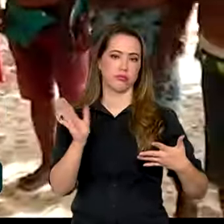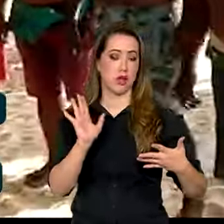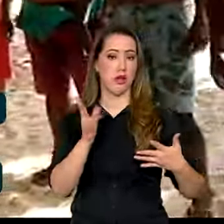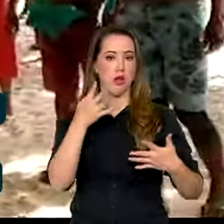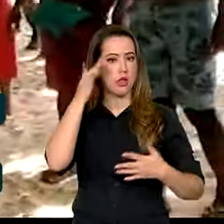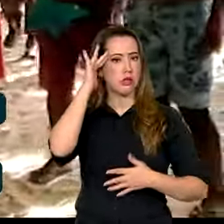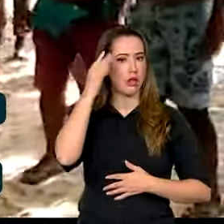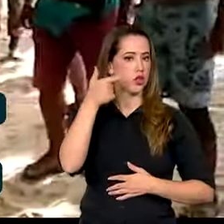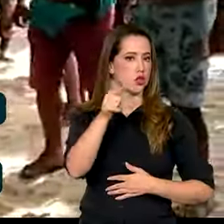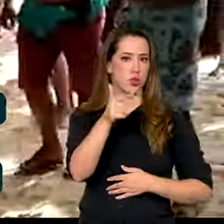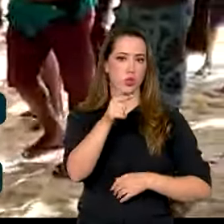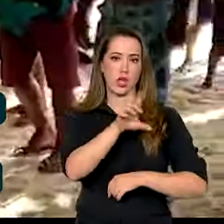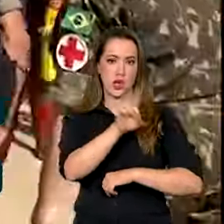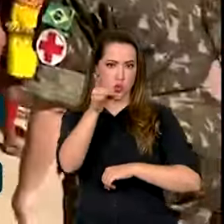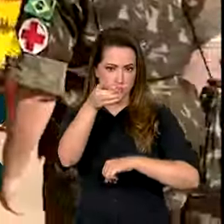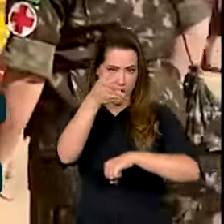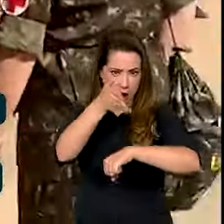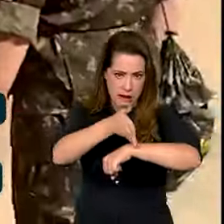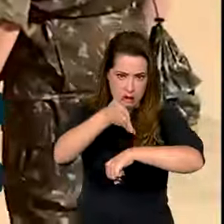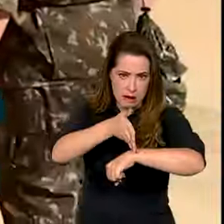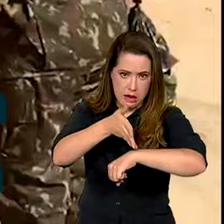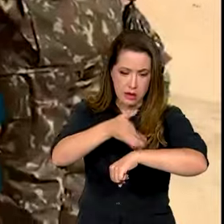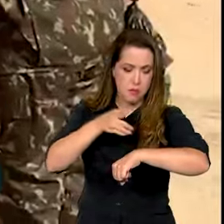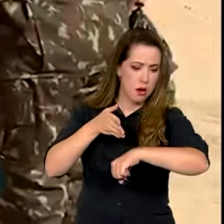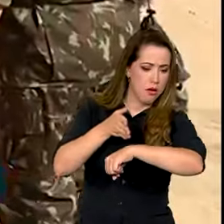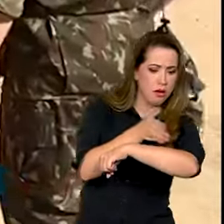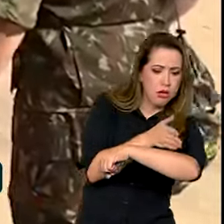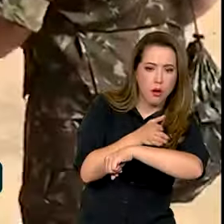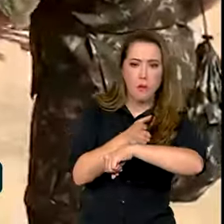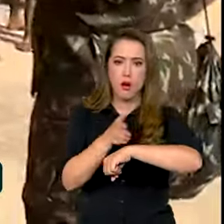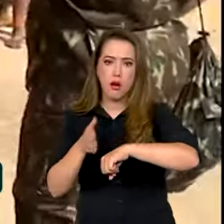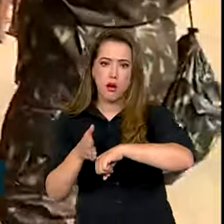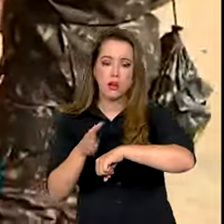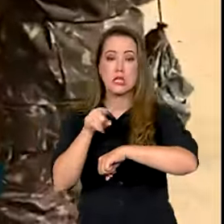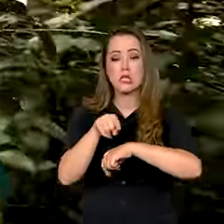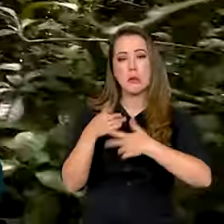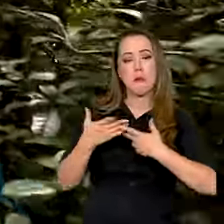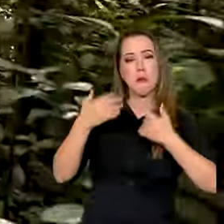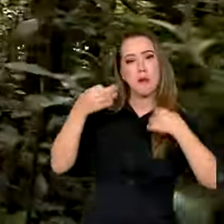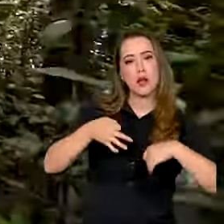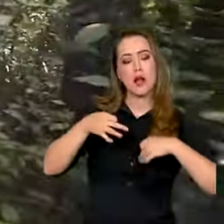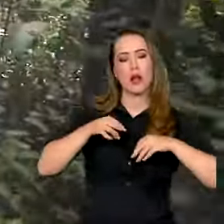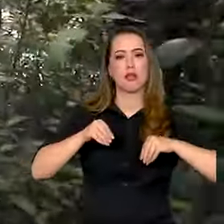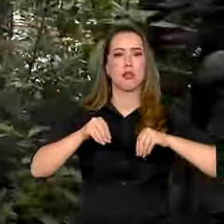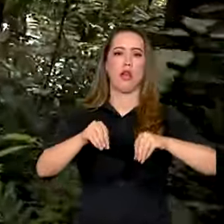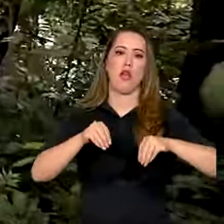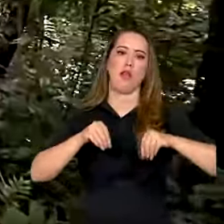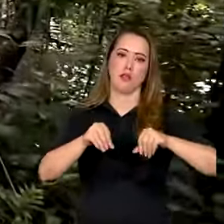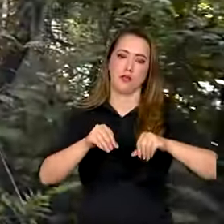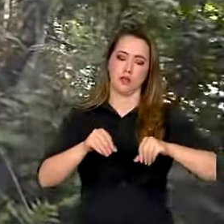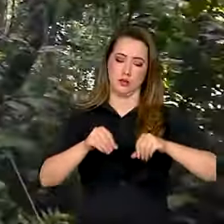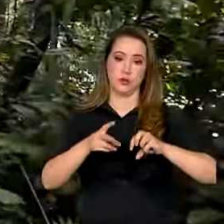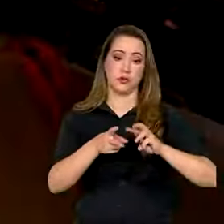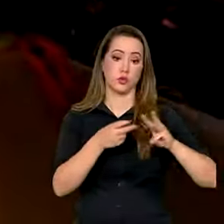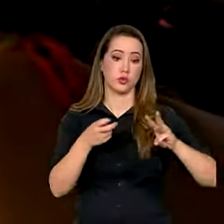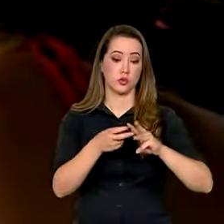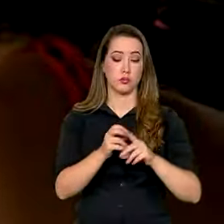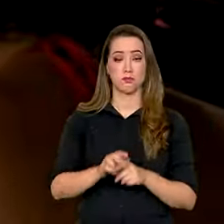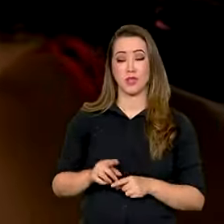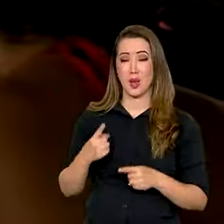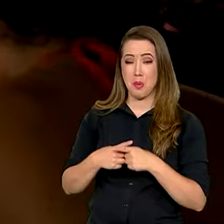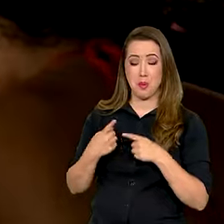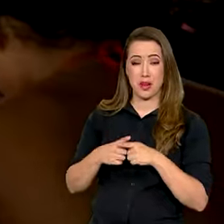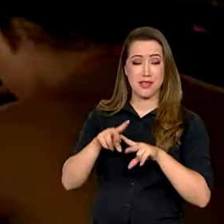uma data limite de ocupação para a demarcação de terras indígenas. Segundo a tese do marco temporal, só